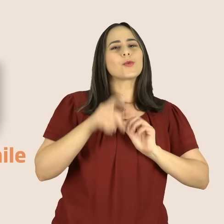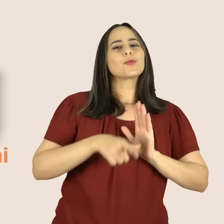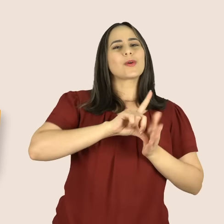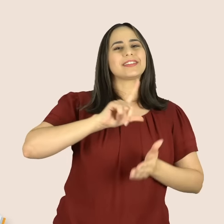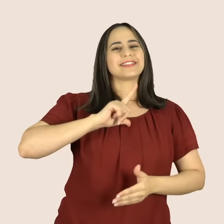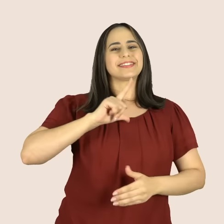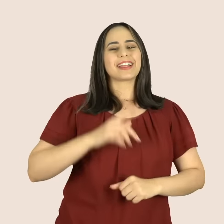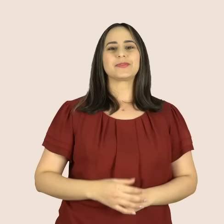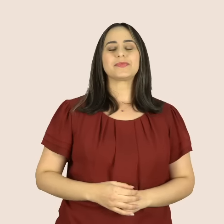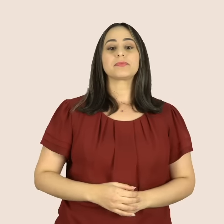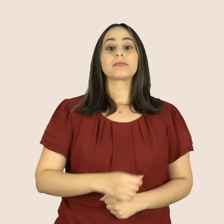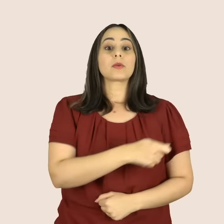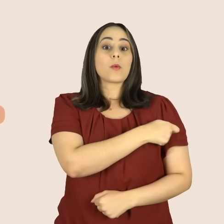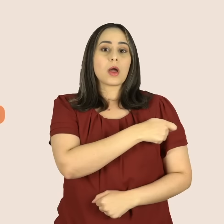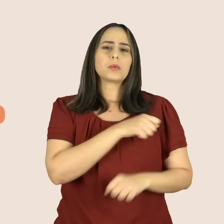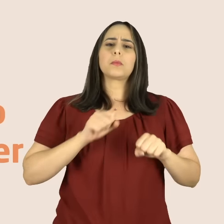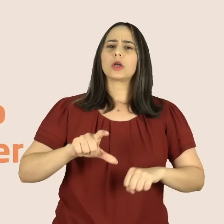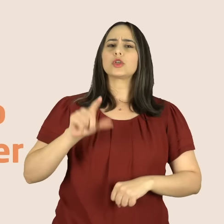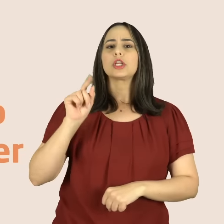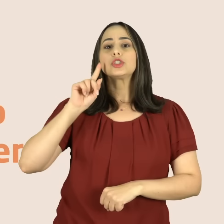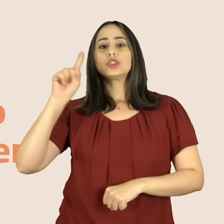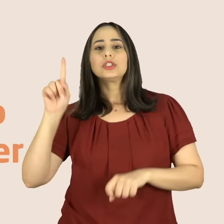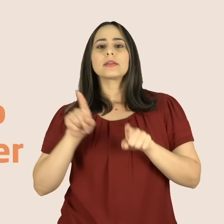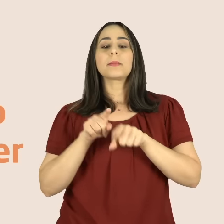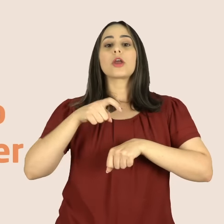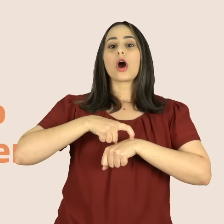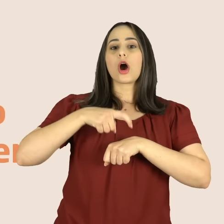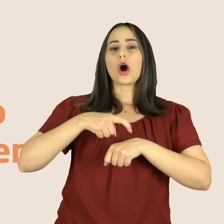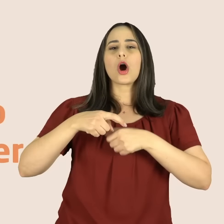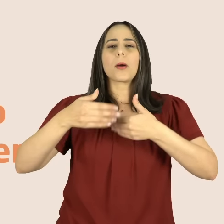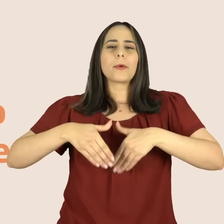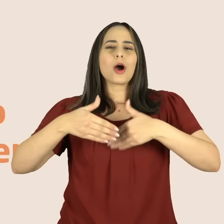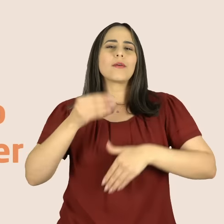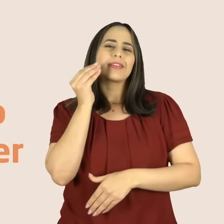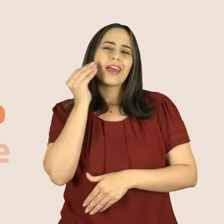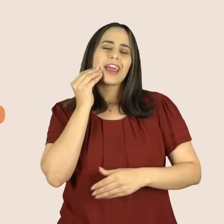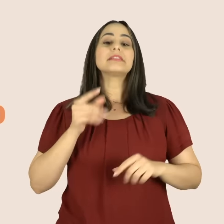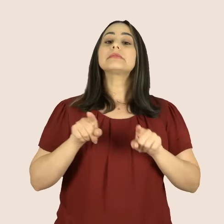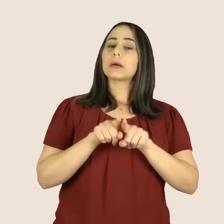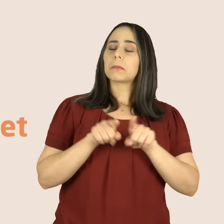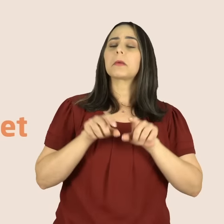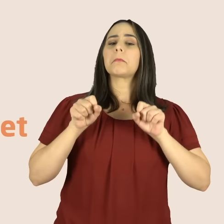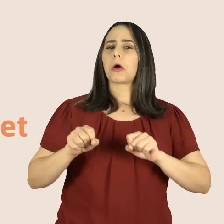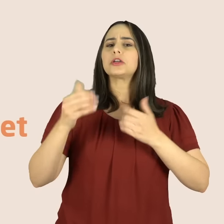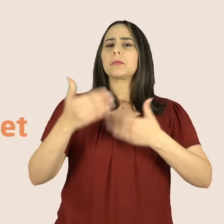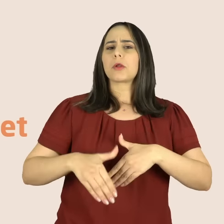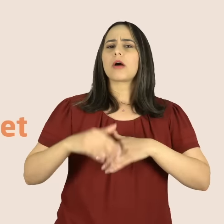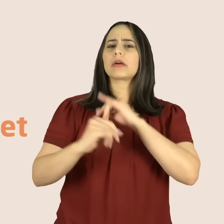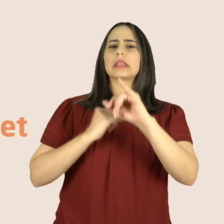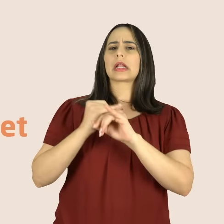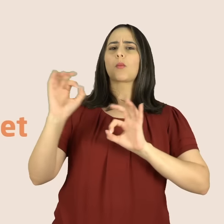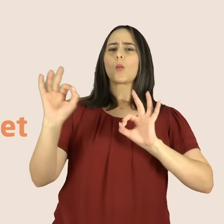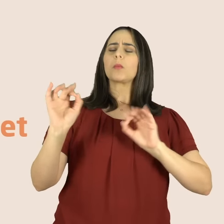ofertado pela ONE. O estudante pode escolher o dia e o horário que realizará a avaliação, além da possibilidade de